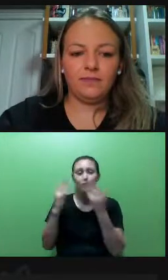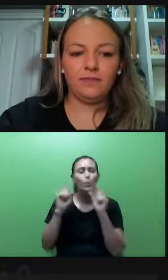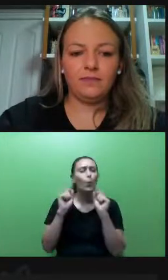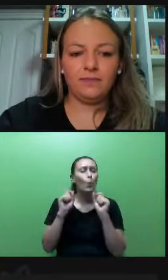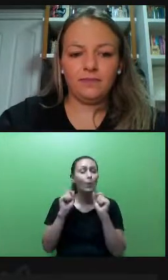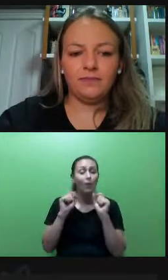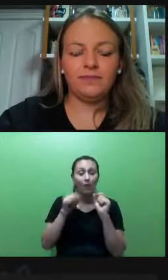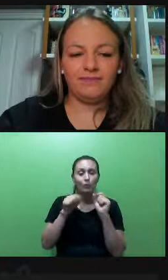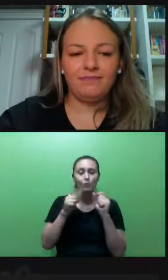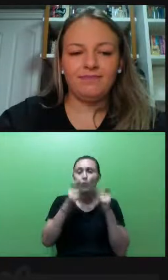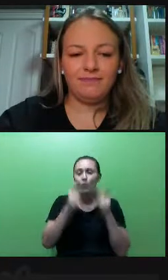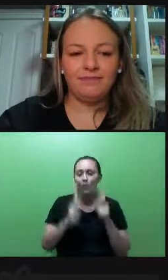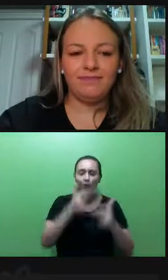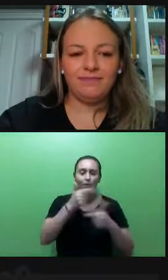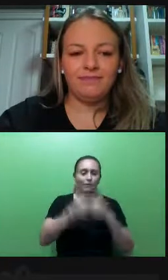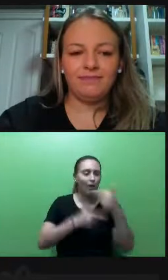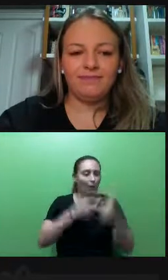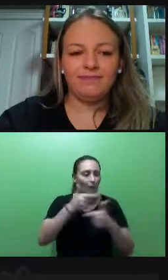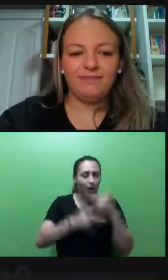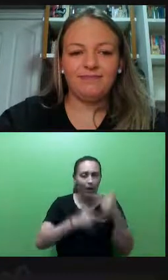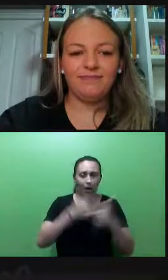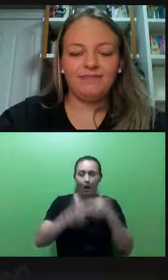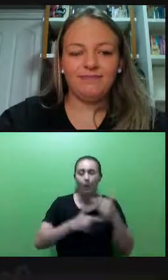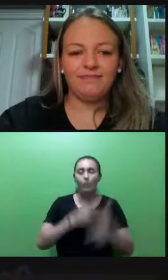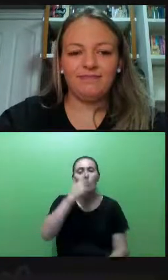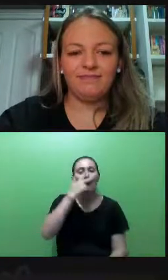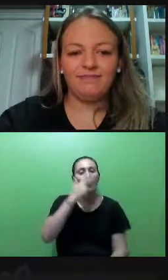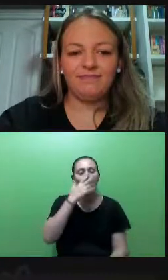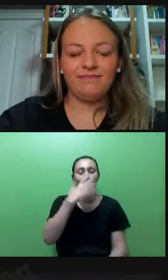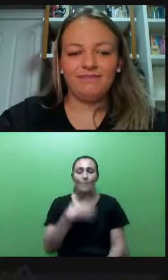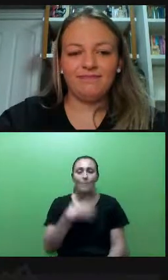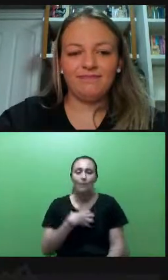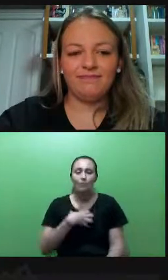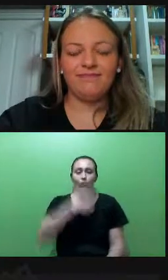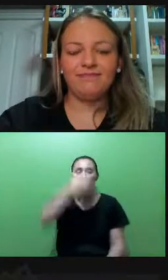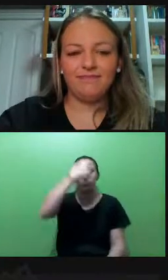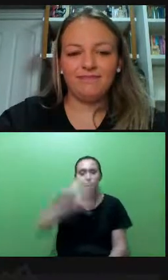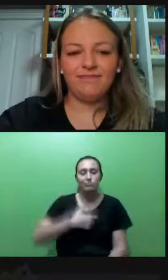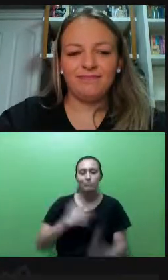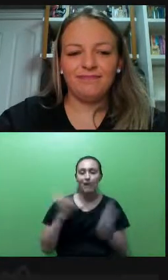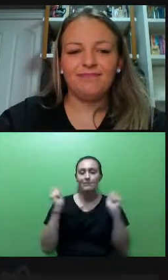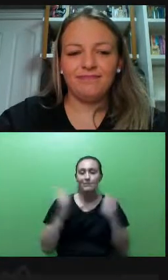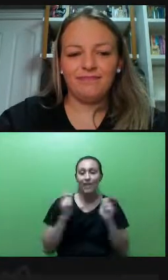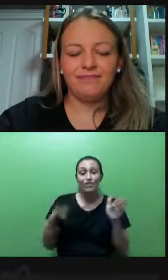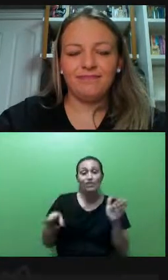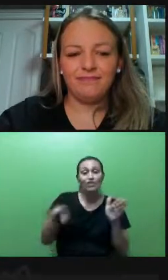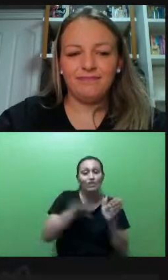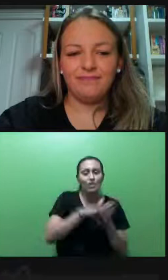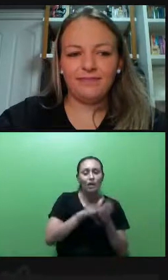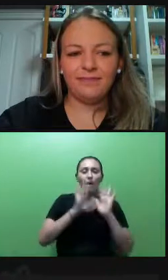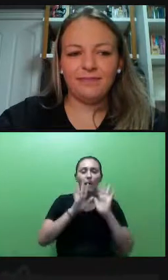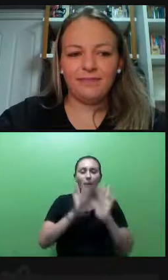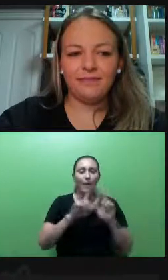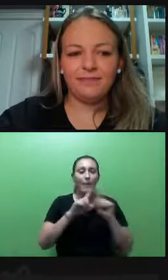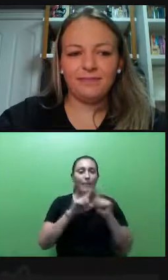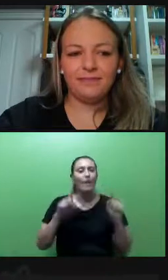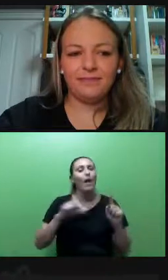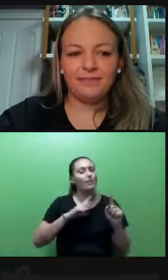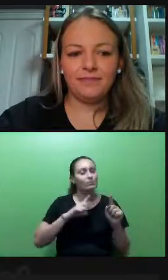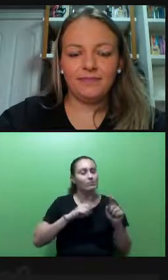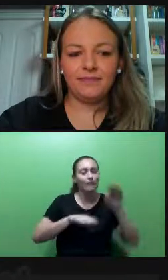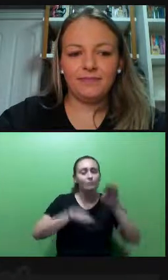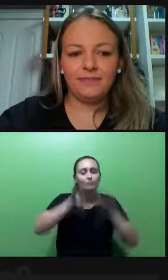trabalho, né, que é, conforme as pessoas, elas conseguem enxergar, mas elas ficam nos níveis que são os níveis